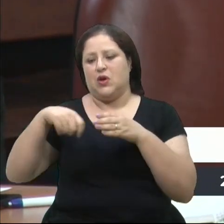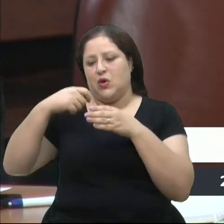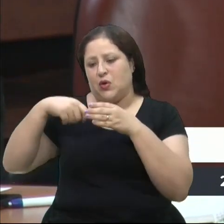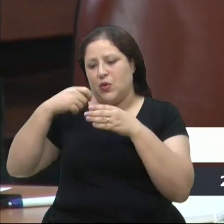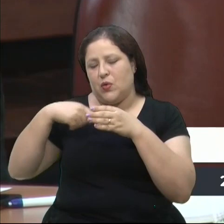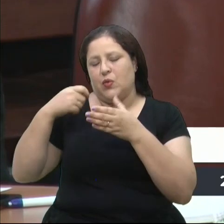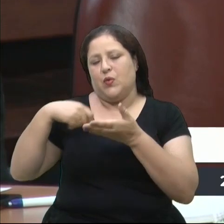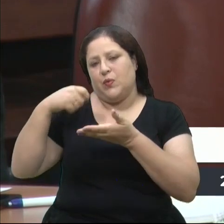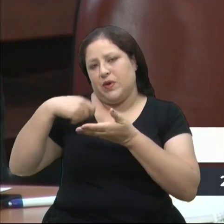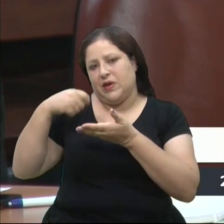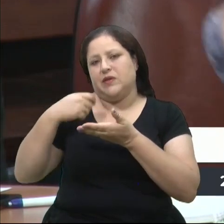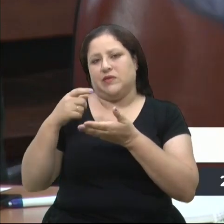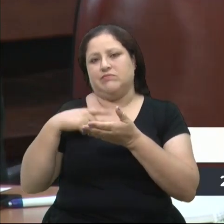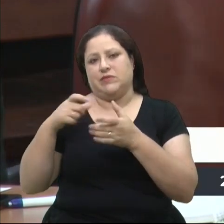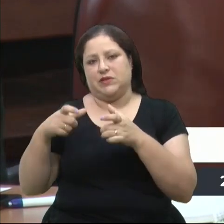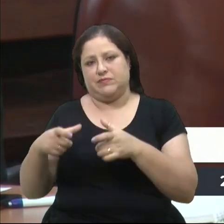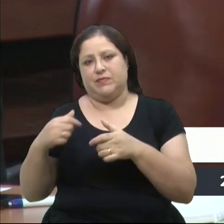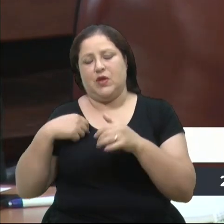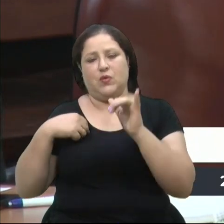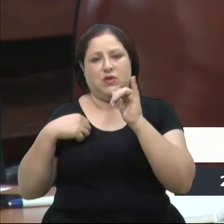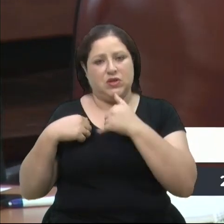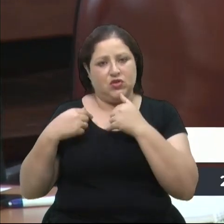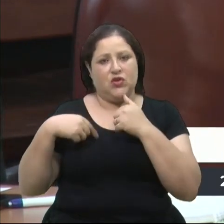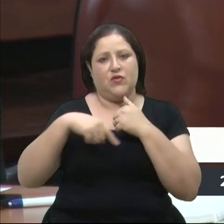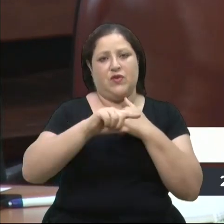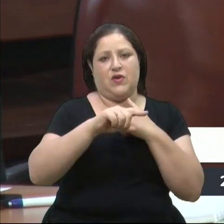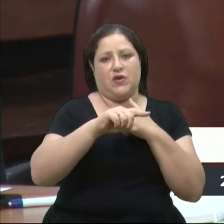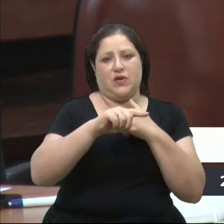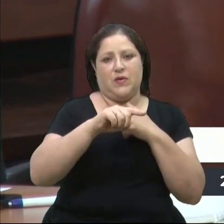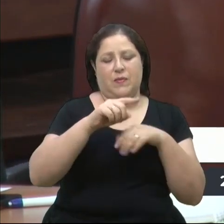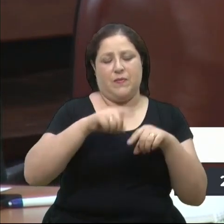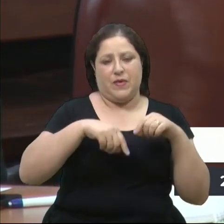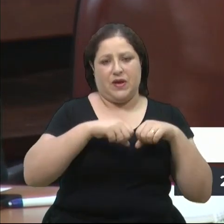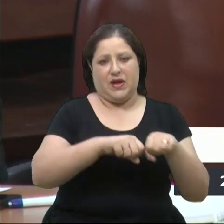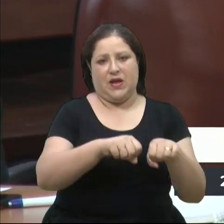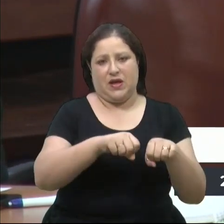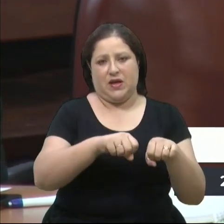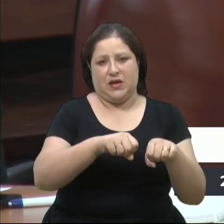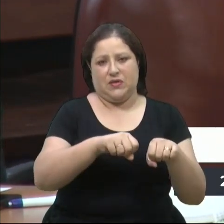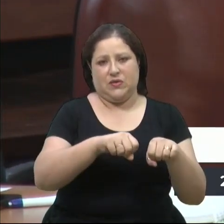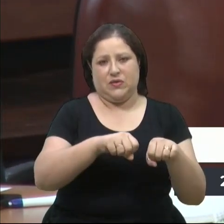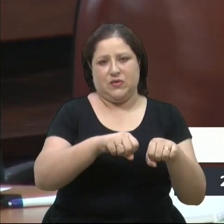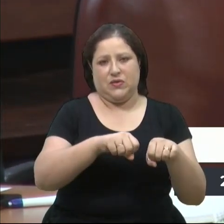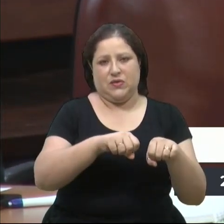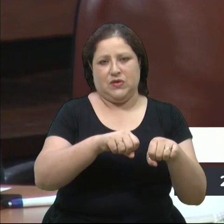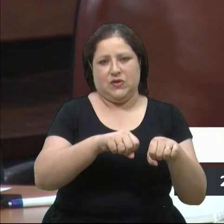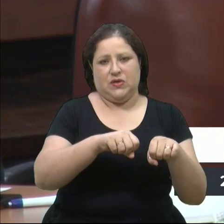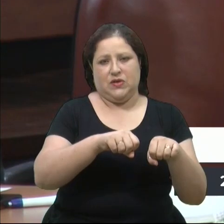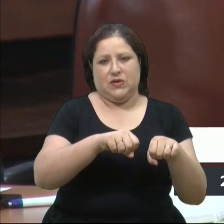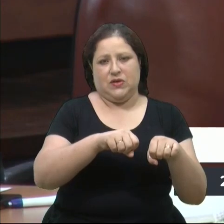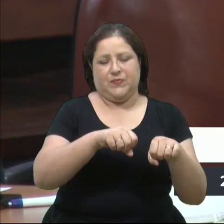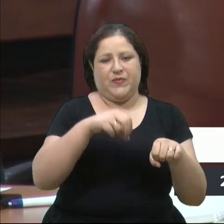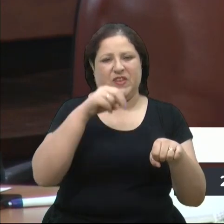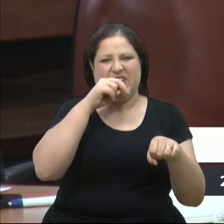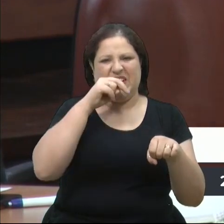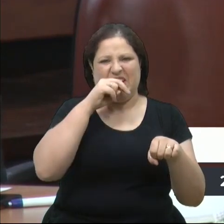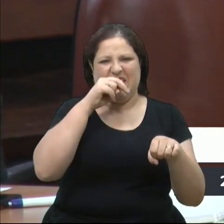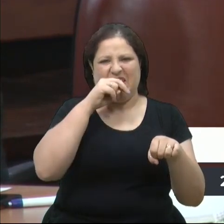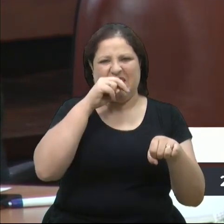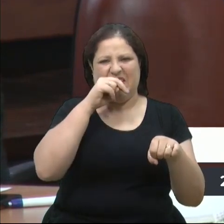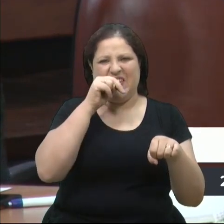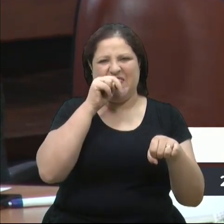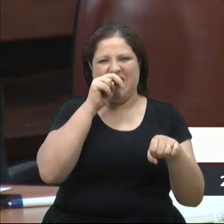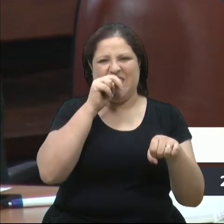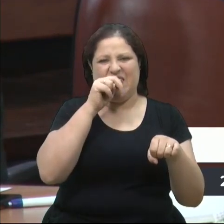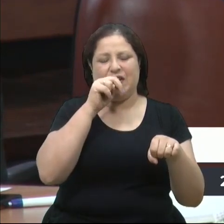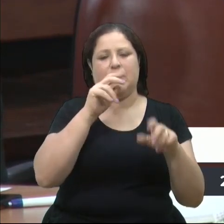E o que eu mais acho triste é eu estar aqui no Zafari e ver as pessoas mendigando ou mexendo na lixeira para poder ter um prato de comida. Eu gostaria